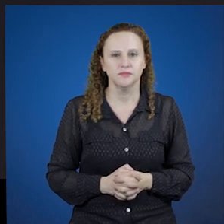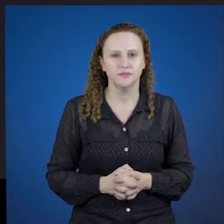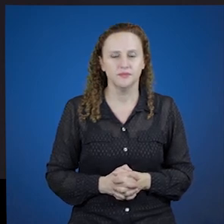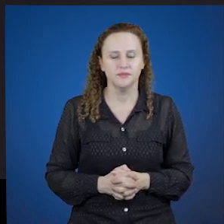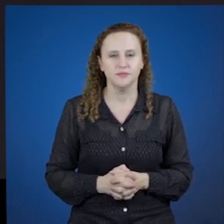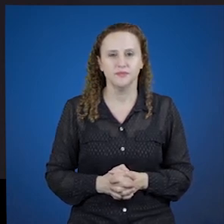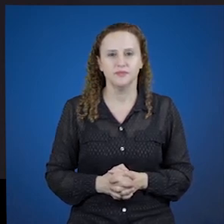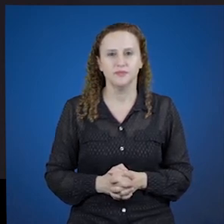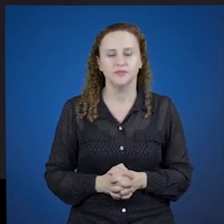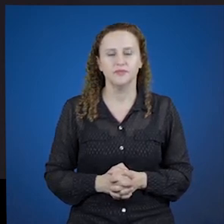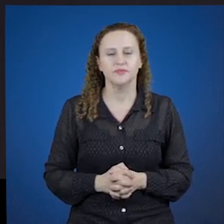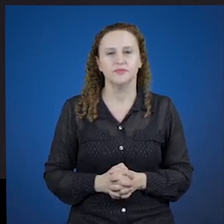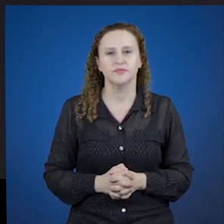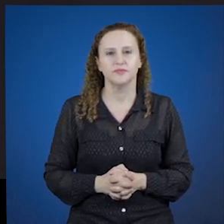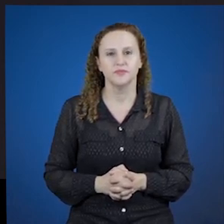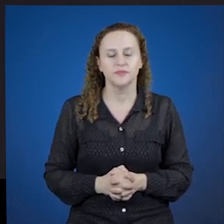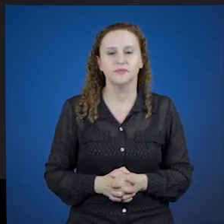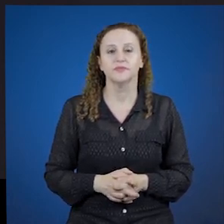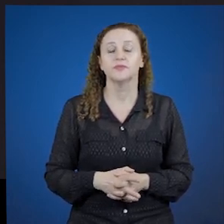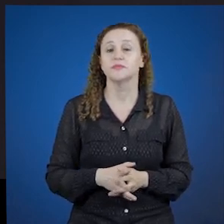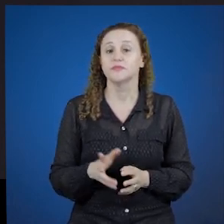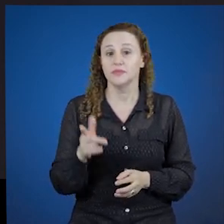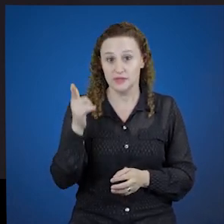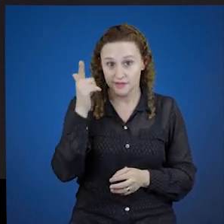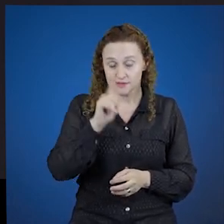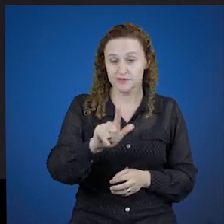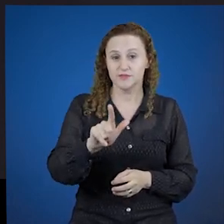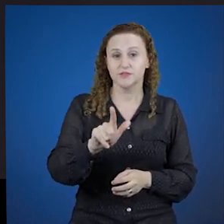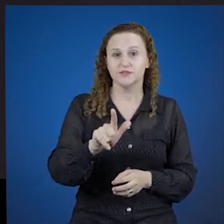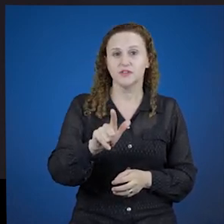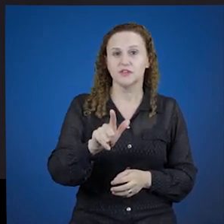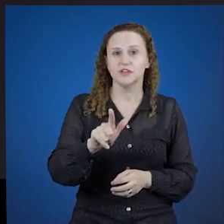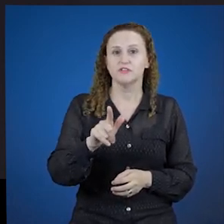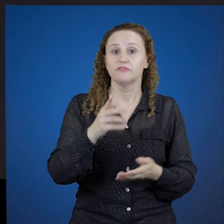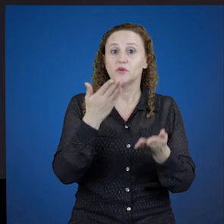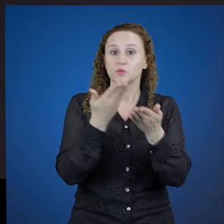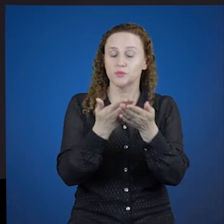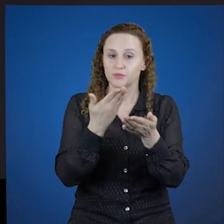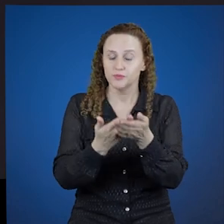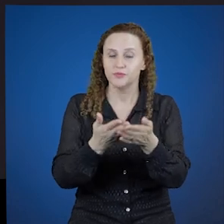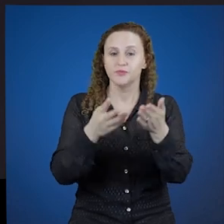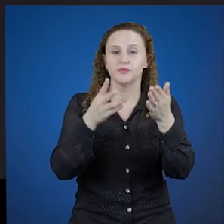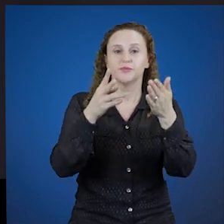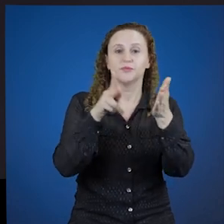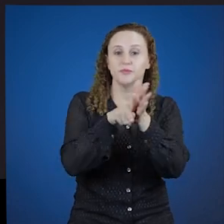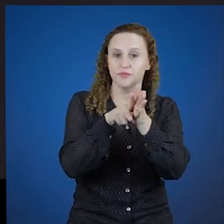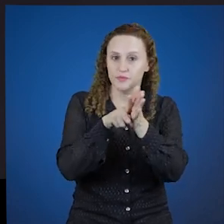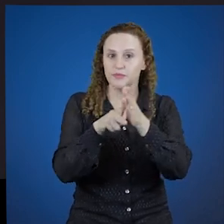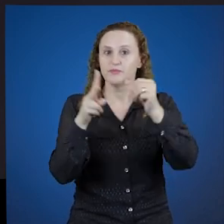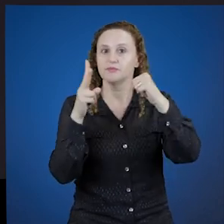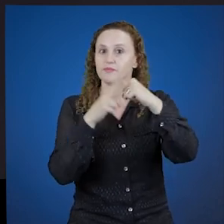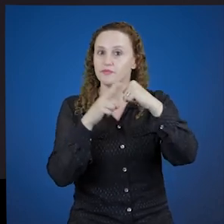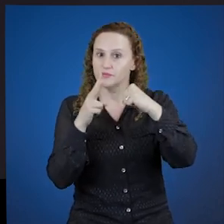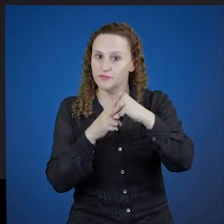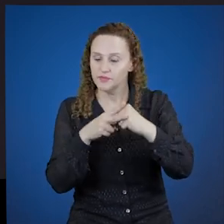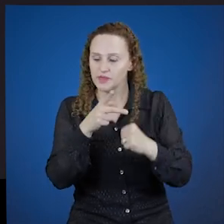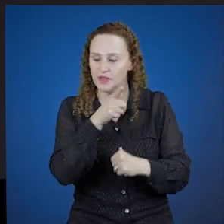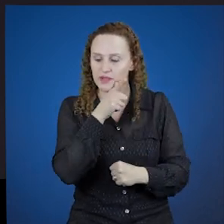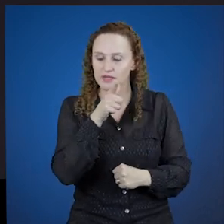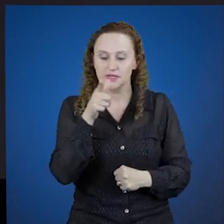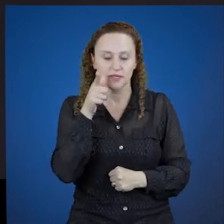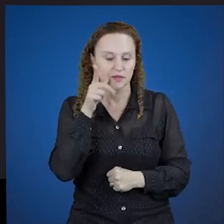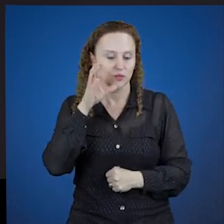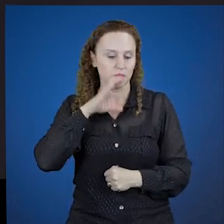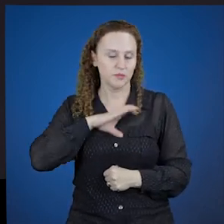Conforme já dito, só repetindo, por gentileza, vão atrás dos verbos, tanto na